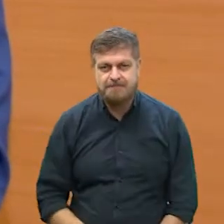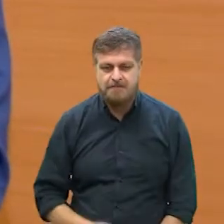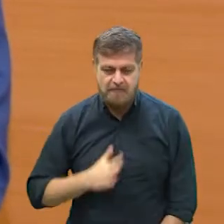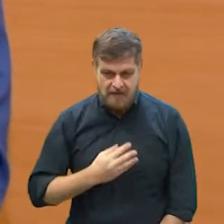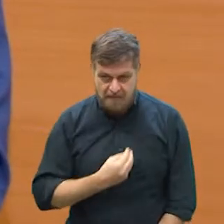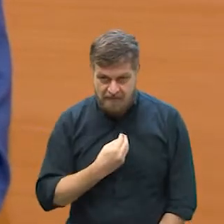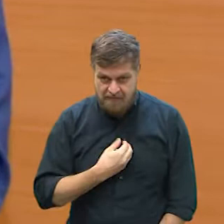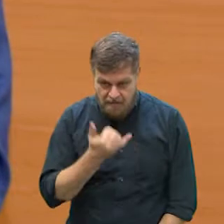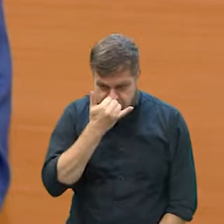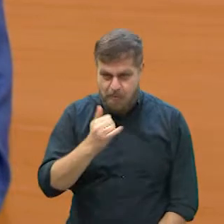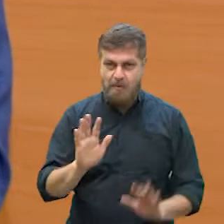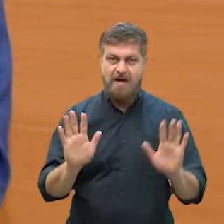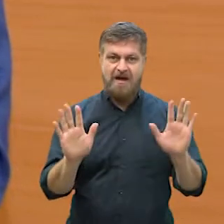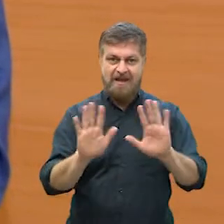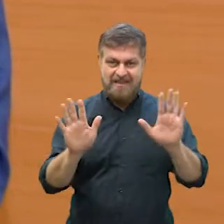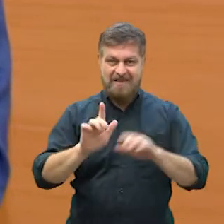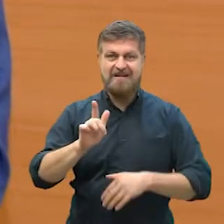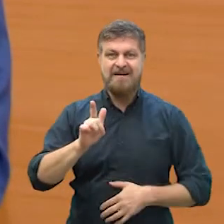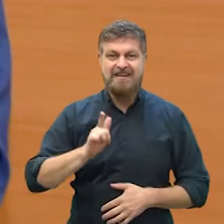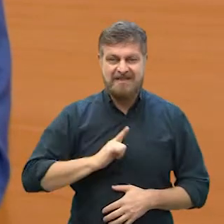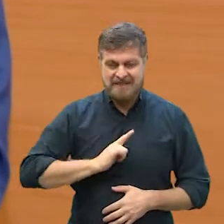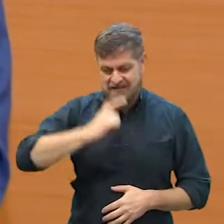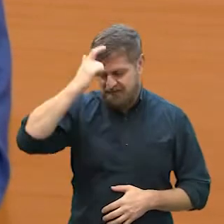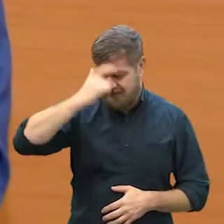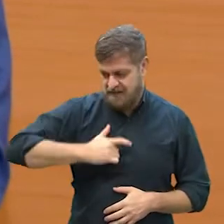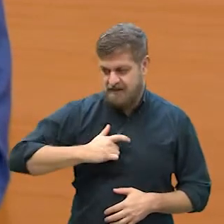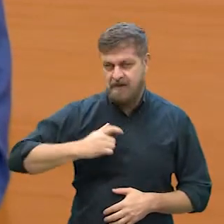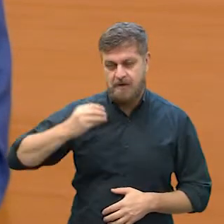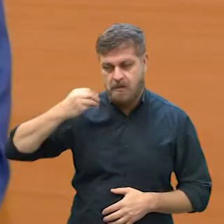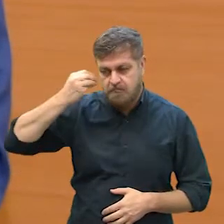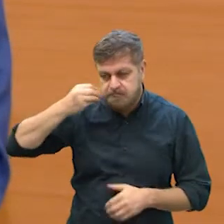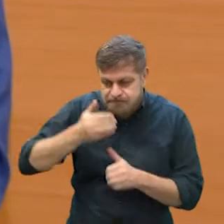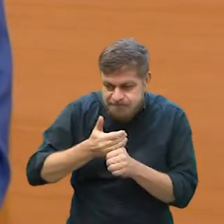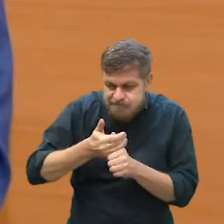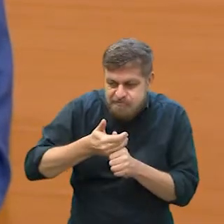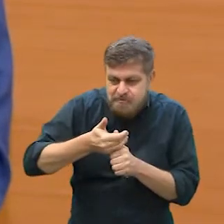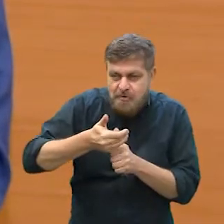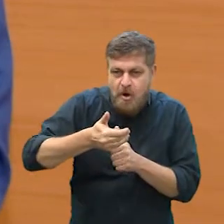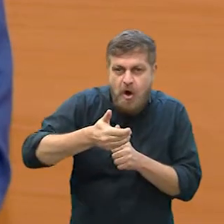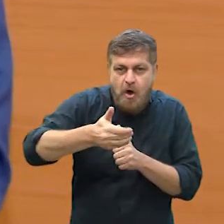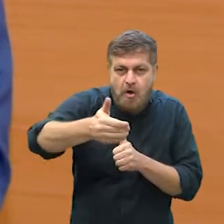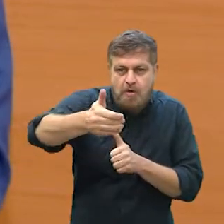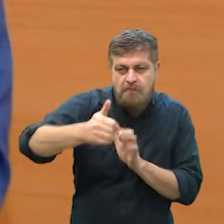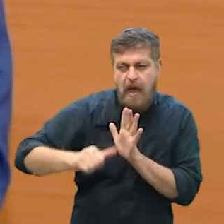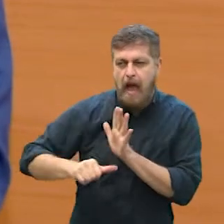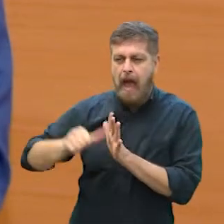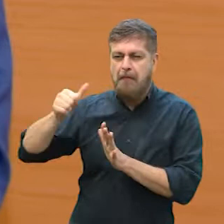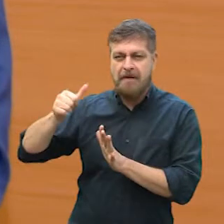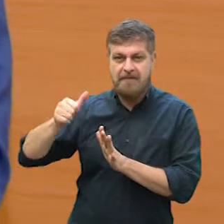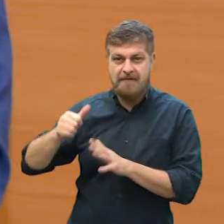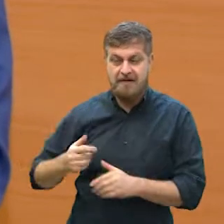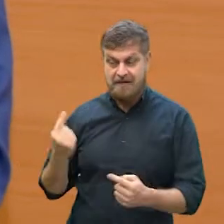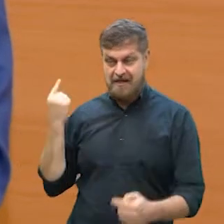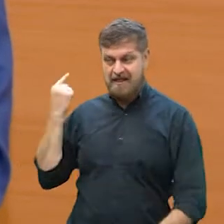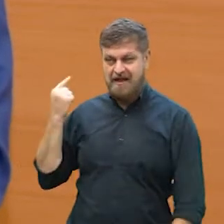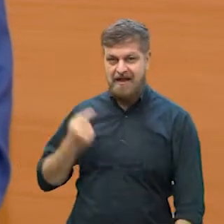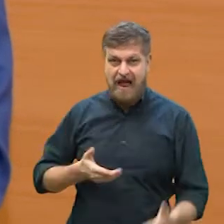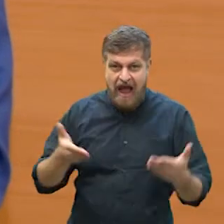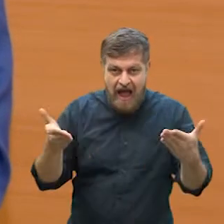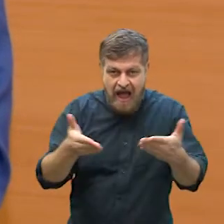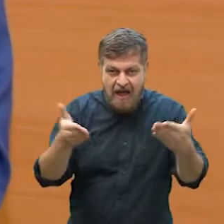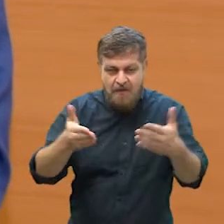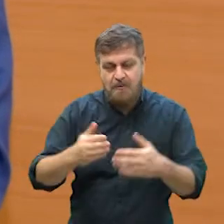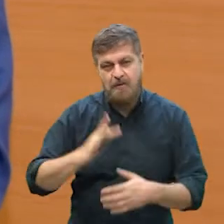nada na vida por acaso, né? Foi um mandato novo, né? O meu primeiro mandato, mas